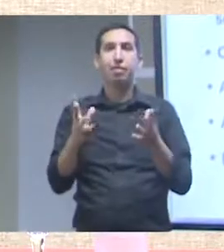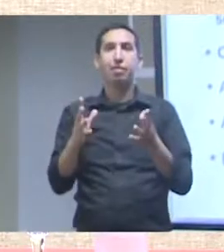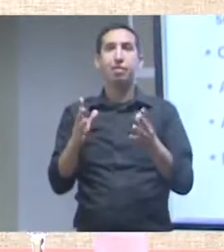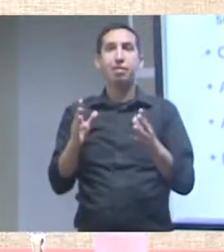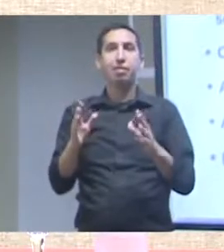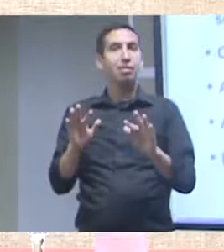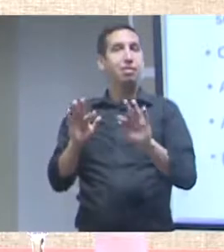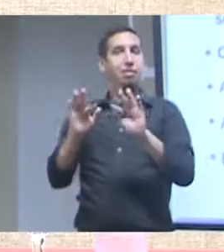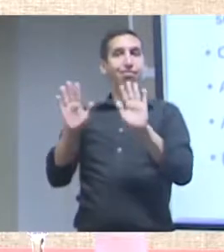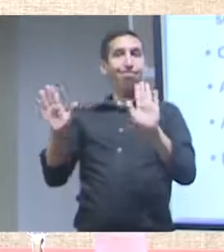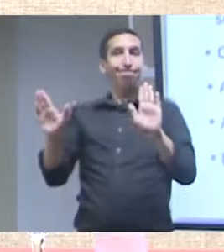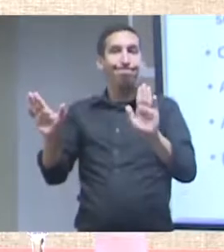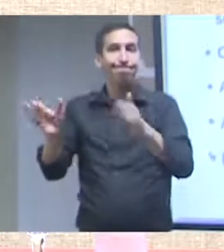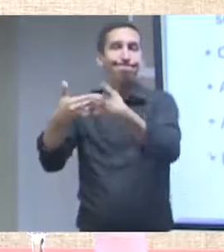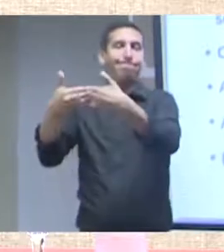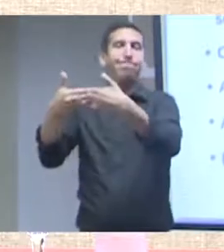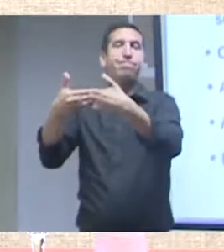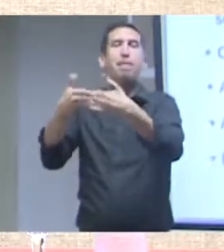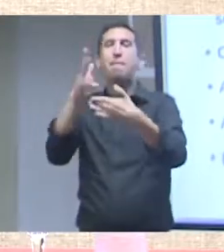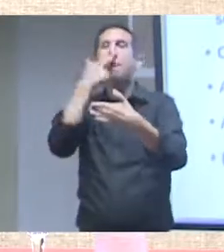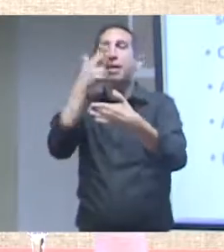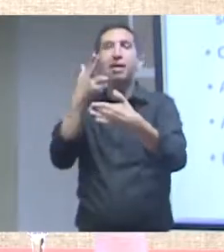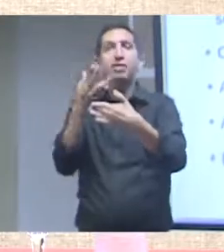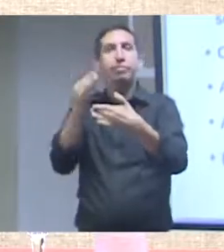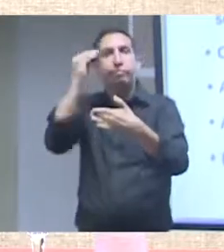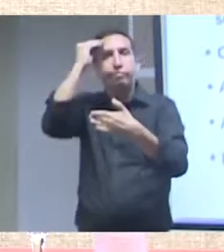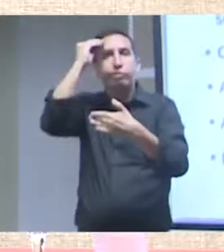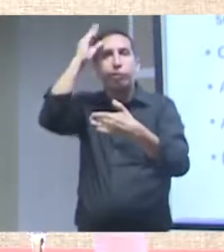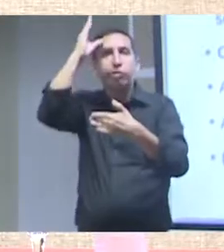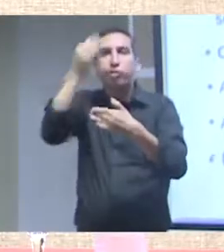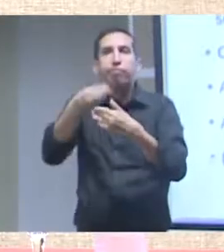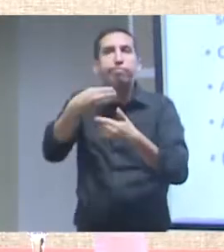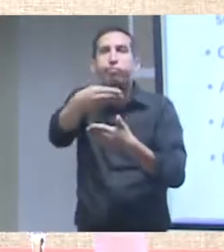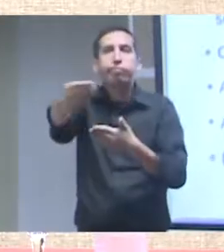de conhecimento que uma ciência aberta deveria considerar.